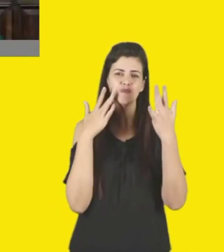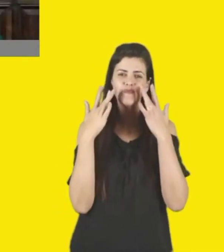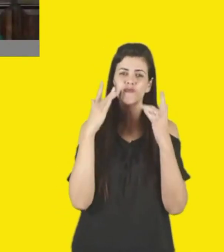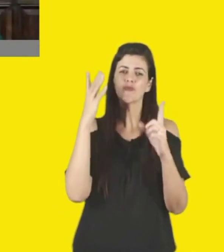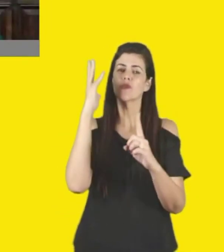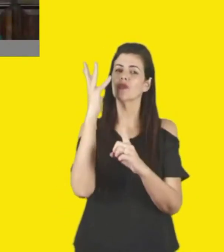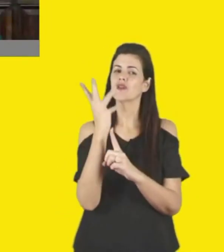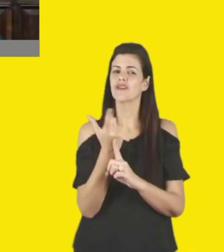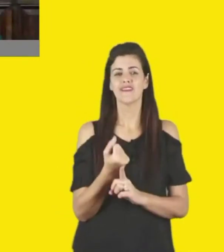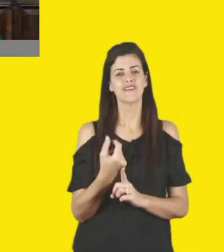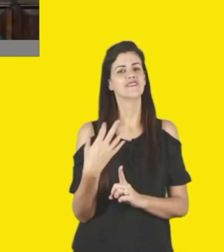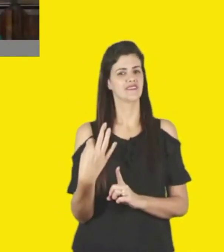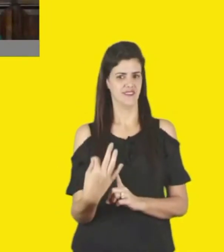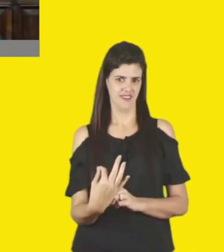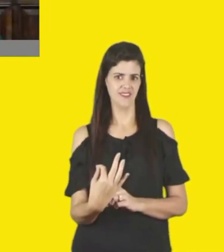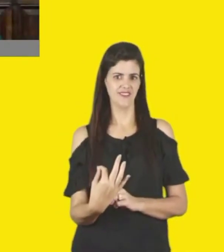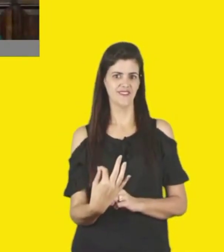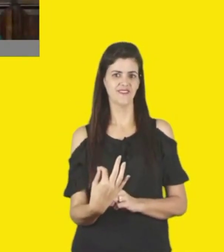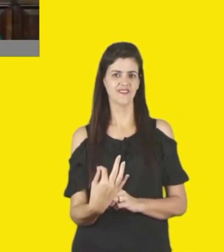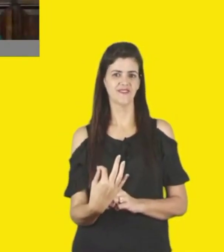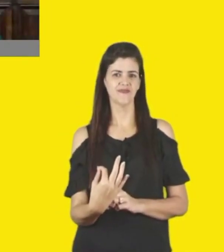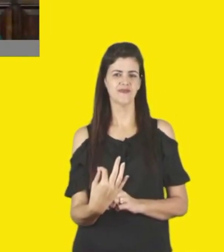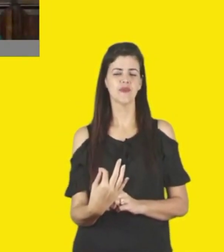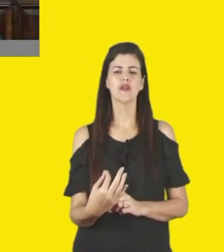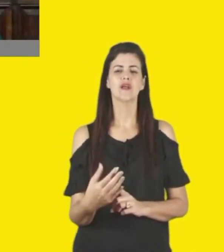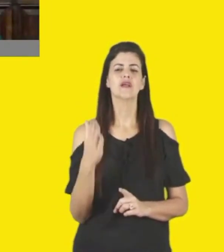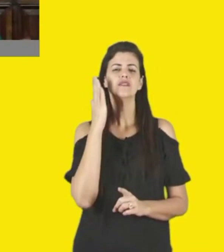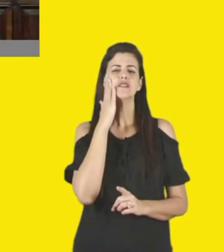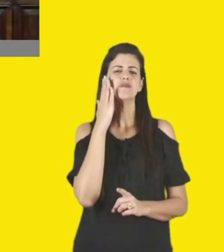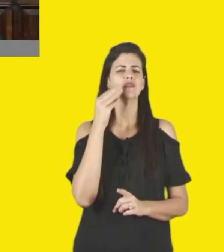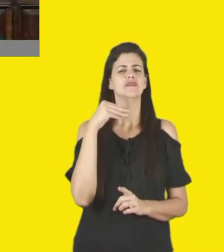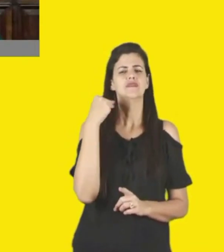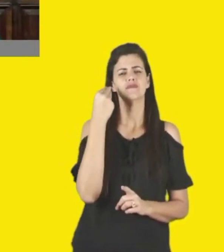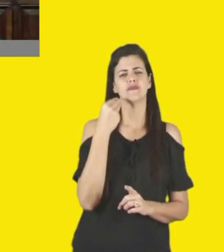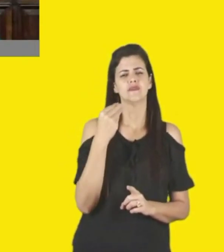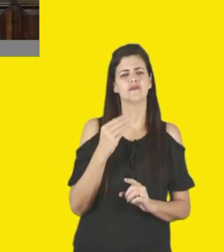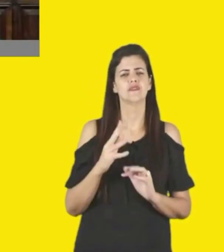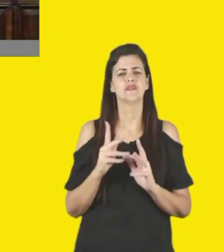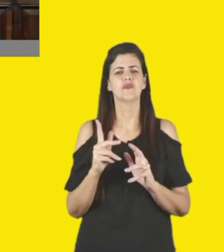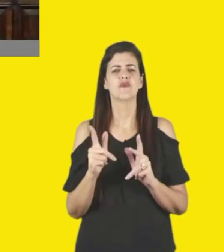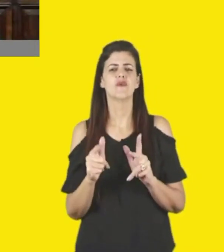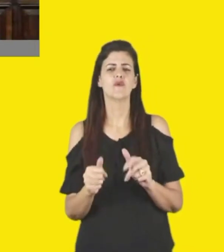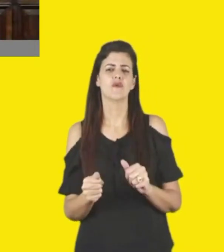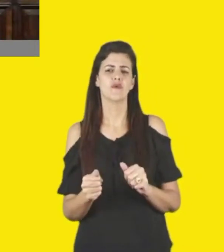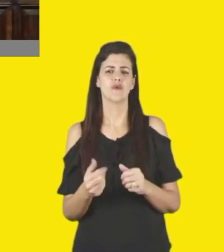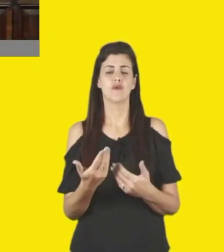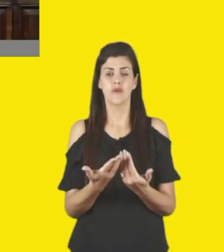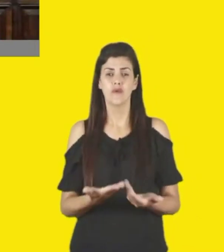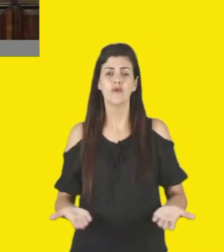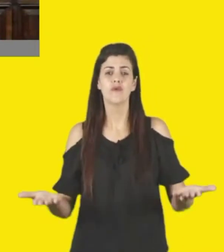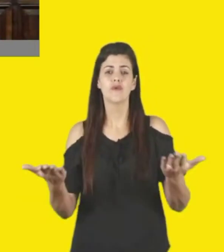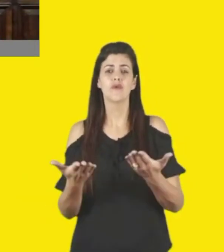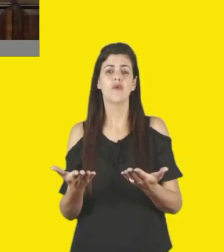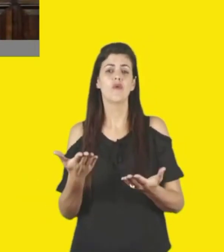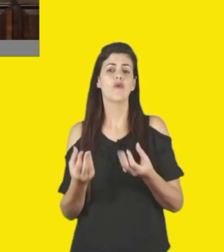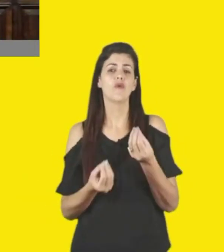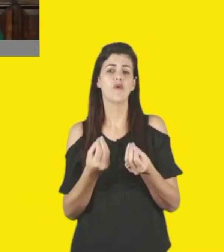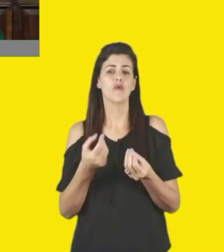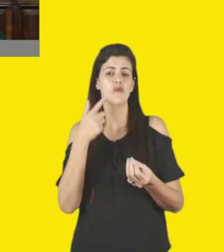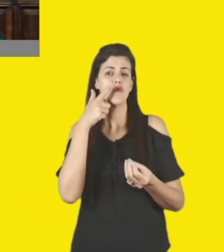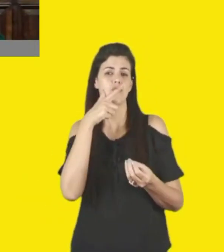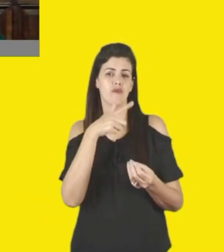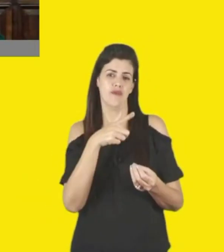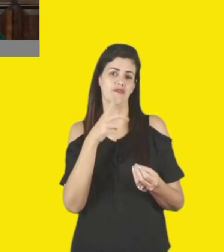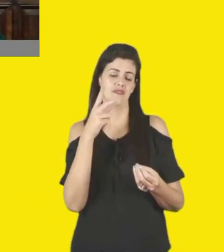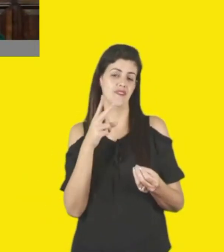amplo espectro, a gente tem da nossa cultura, como é que eu chego em todas as pessoas? porque